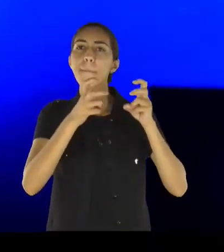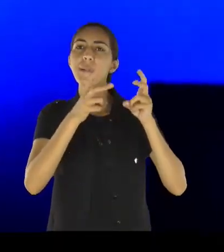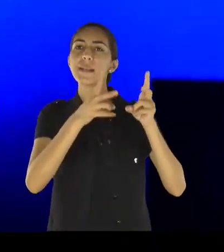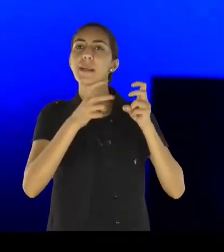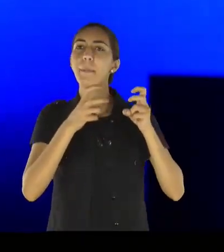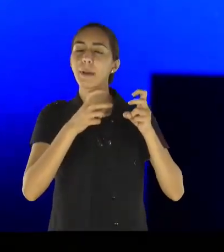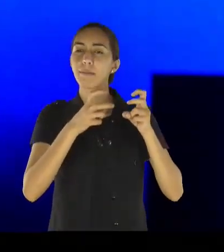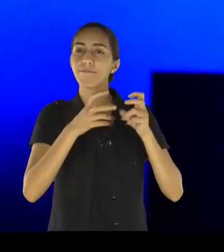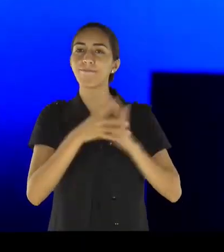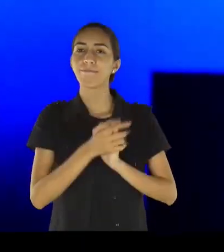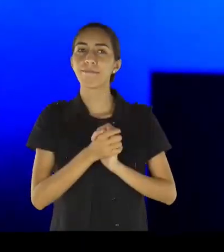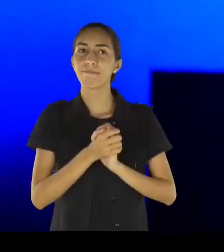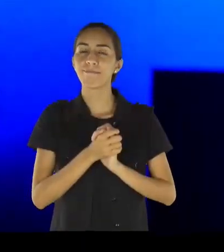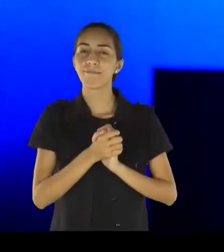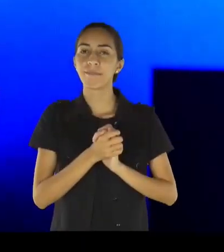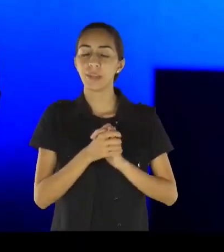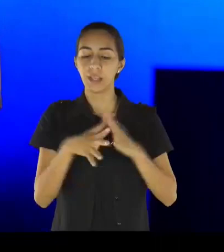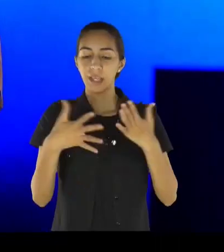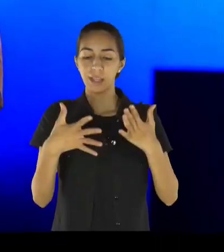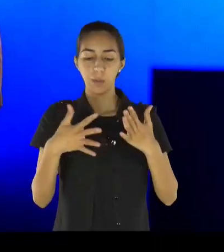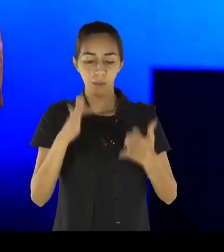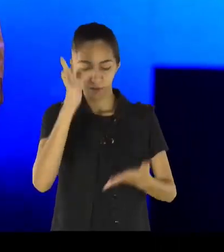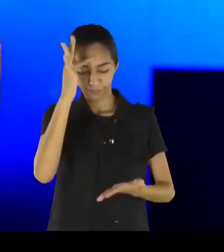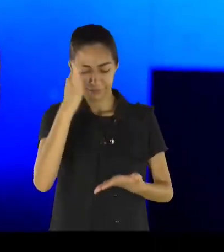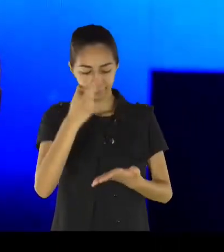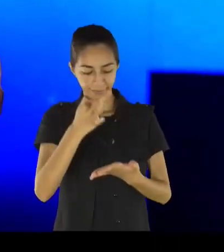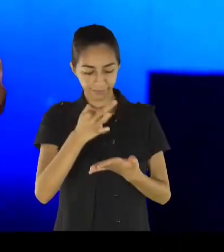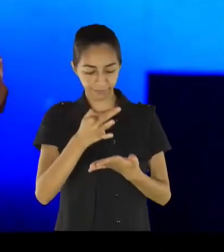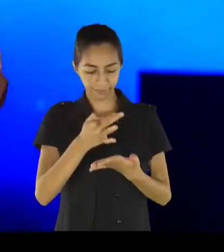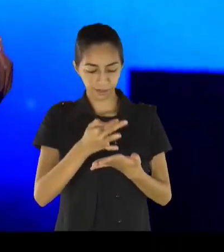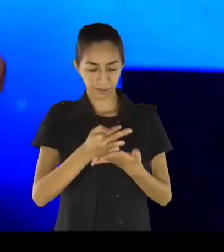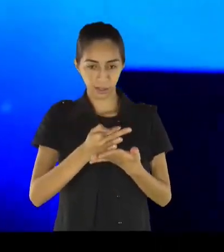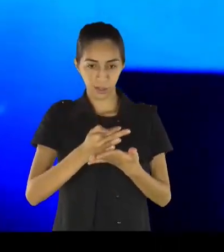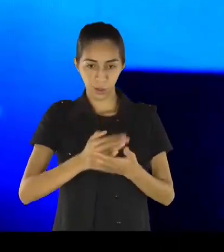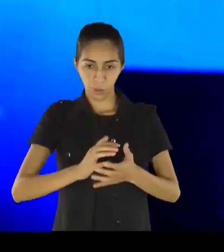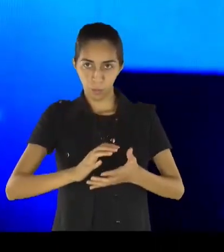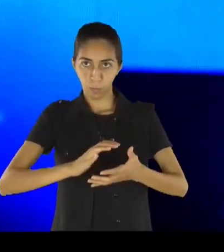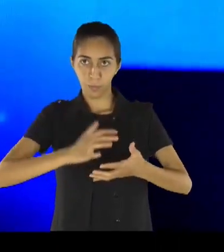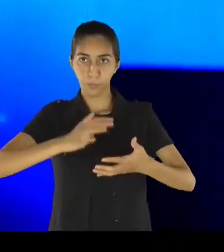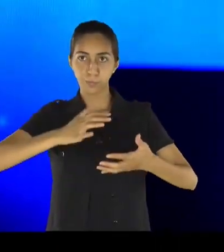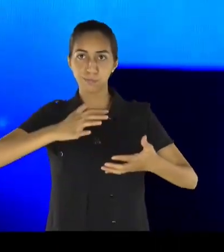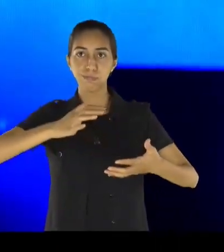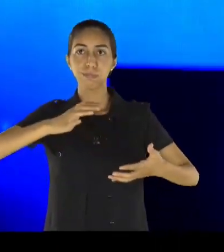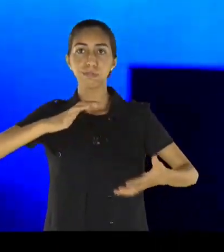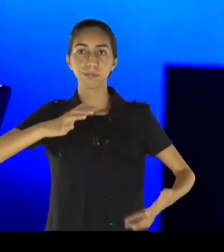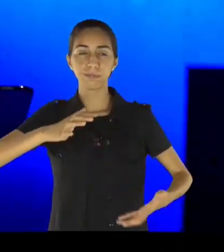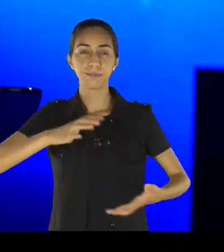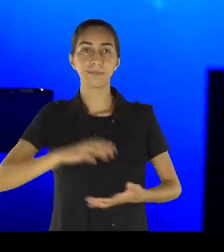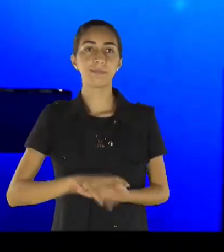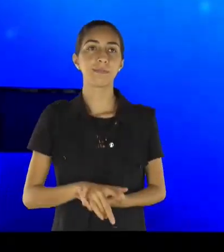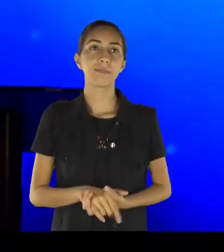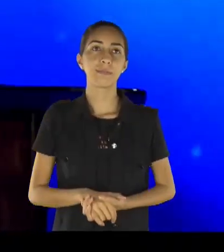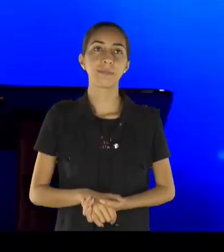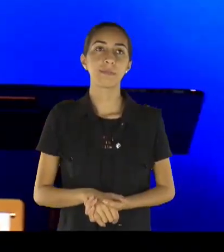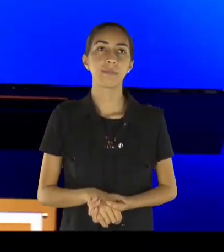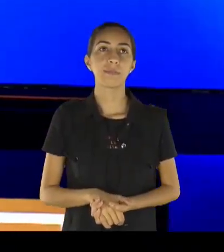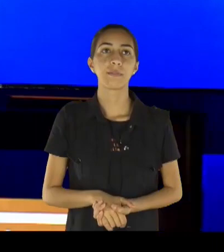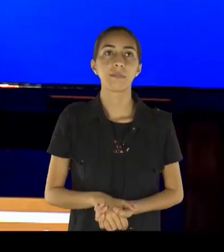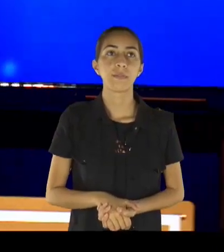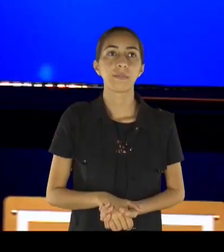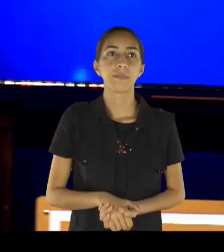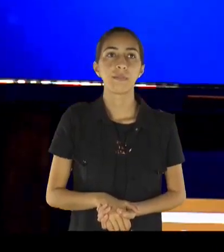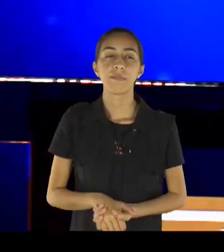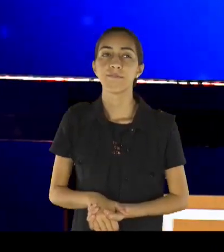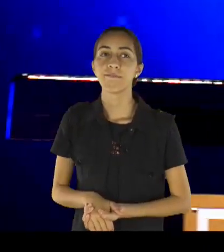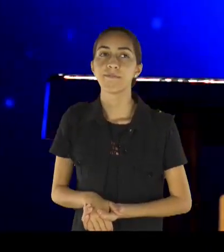anima-te, e Ele fortalecerá o meu coração, espera a minha alma, pois no Senhor, repete uma, dez,